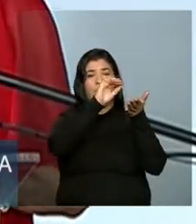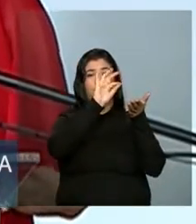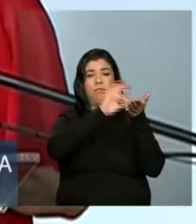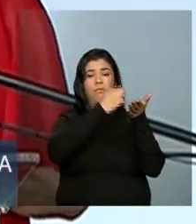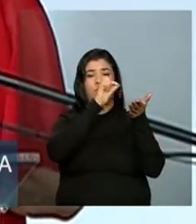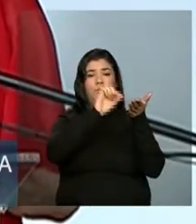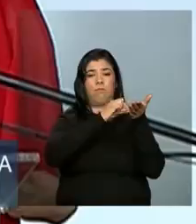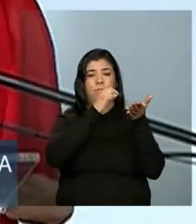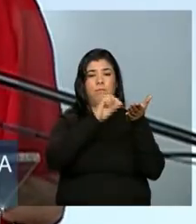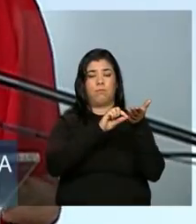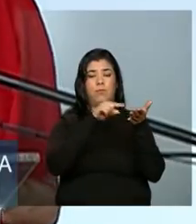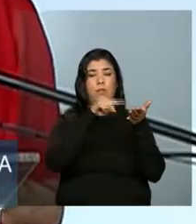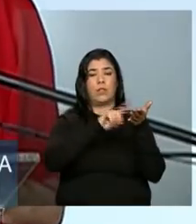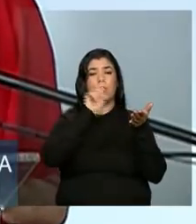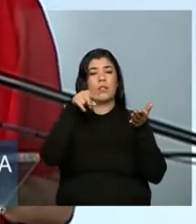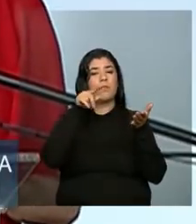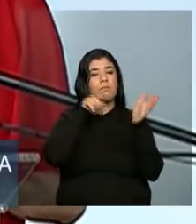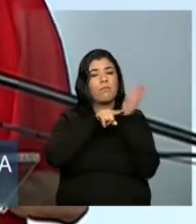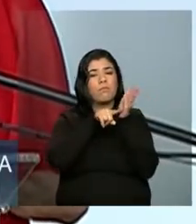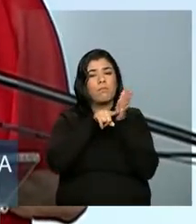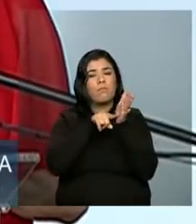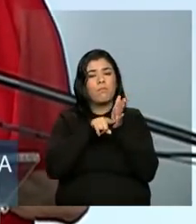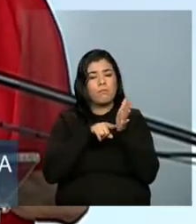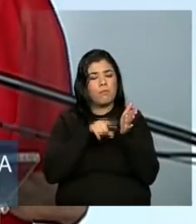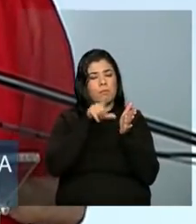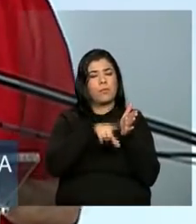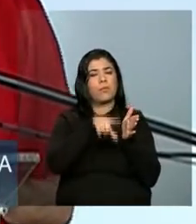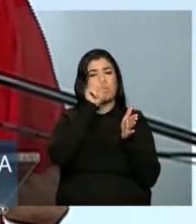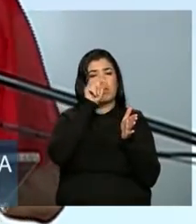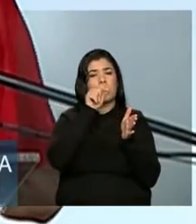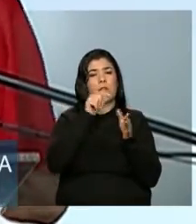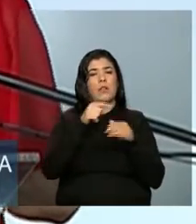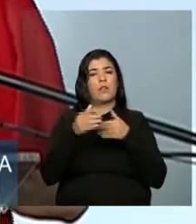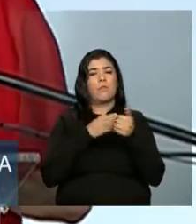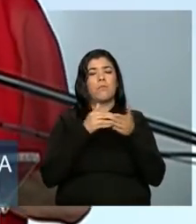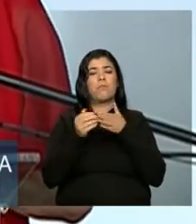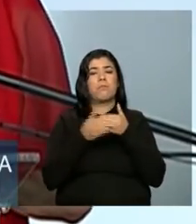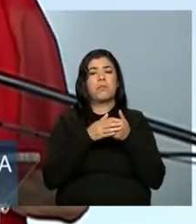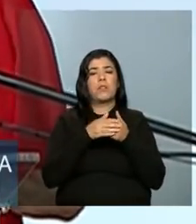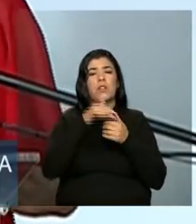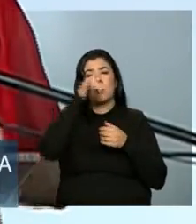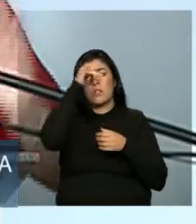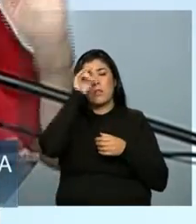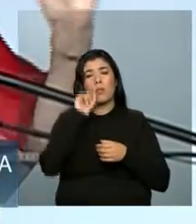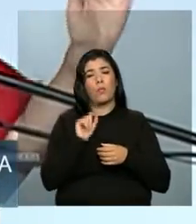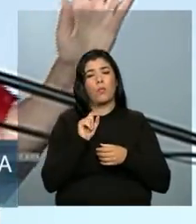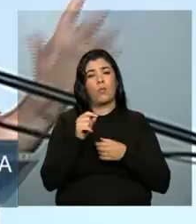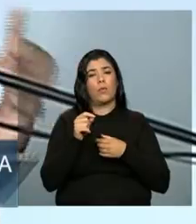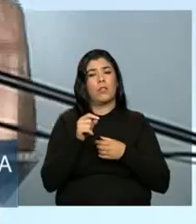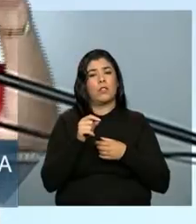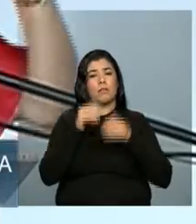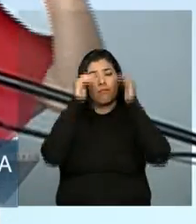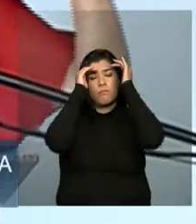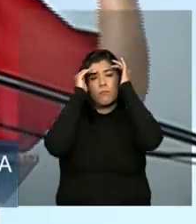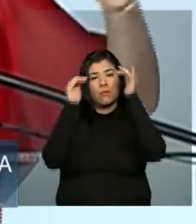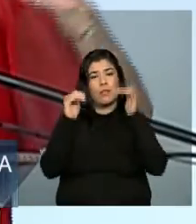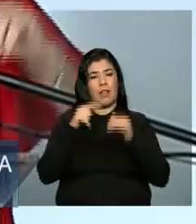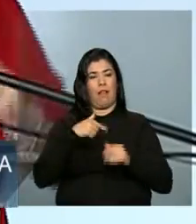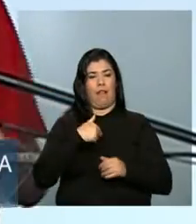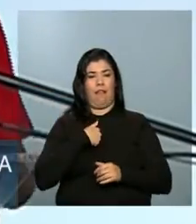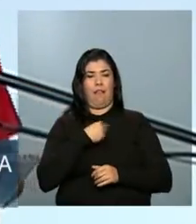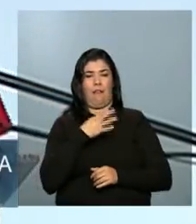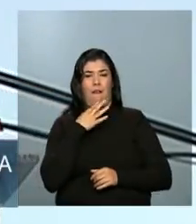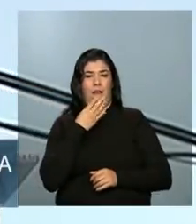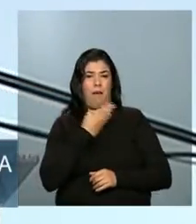para ninguém passar na frente de ninguém por qualquer mecanismo que seja amizade aqui e